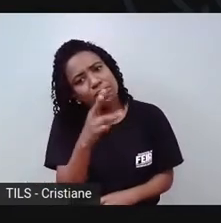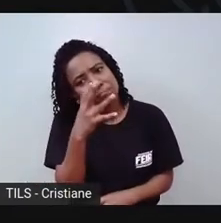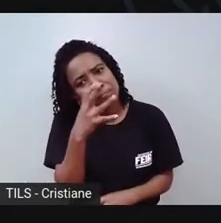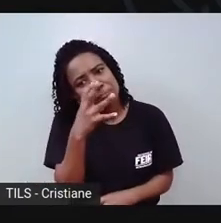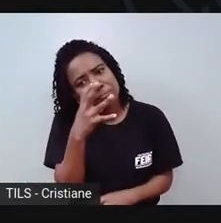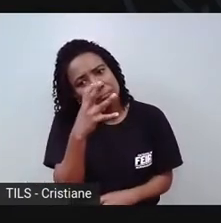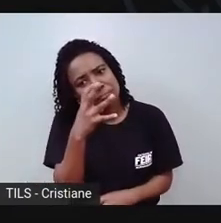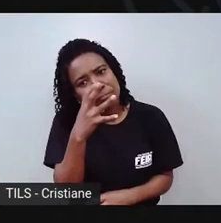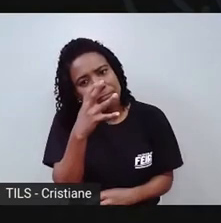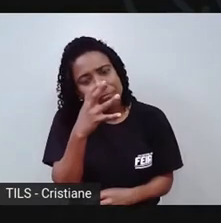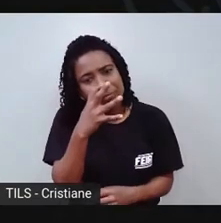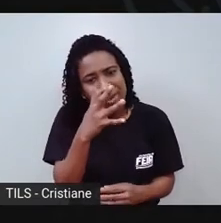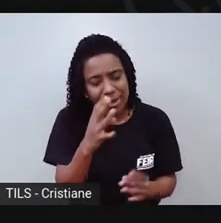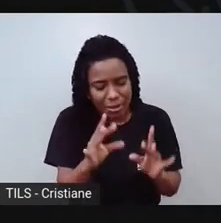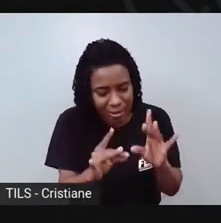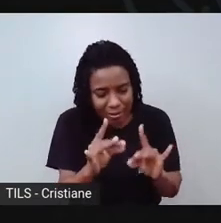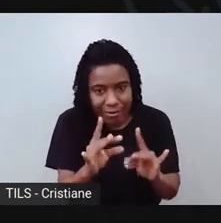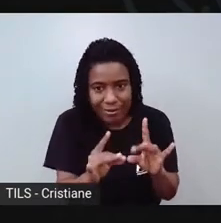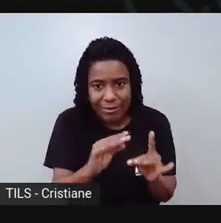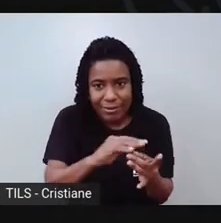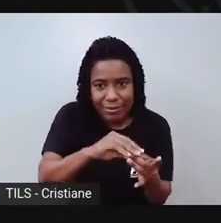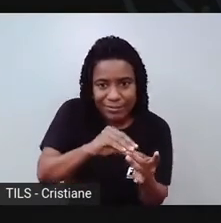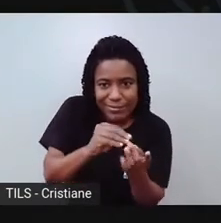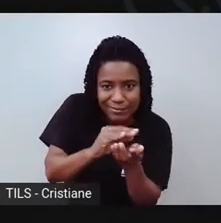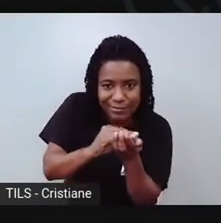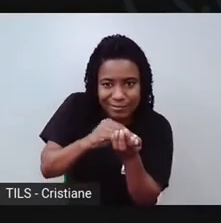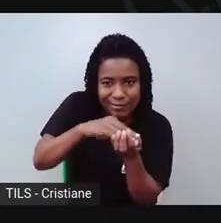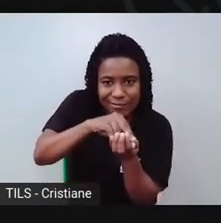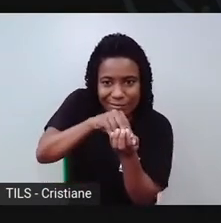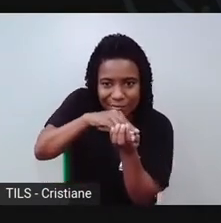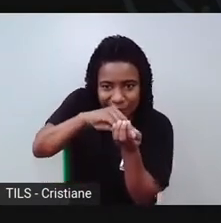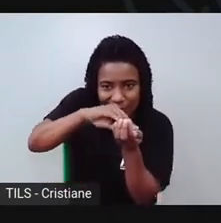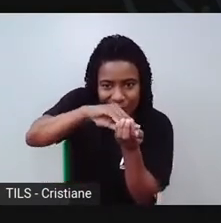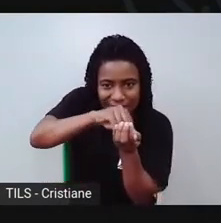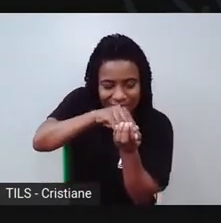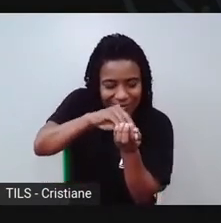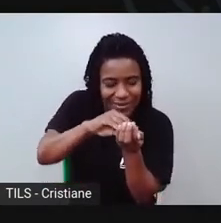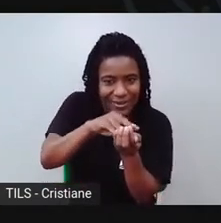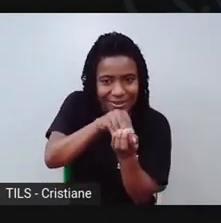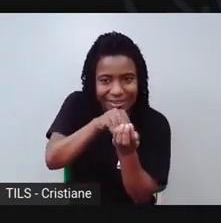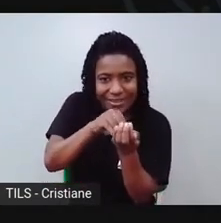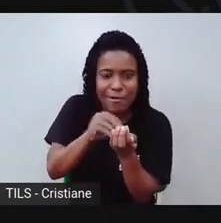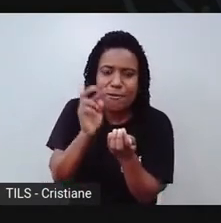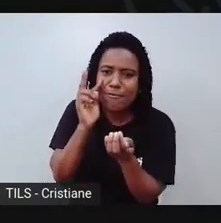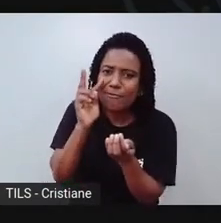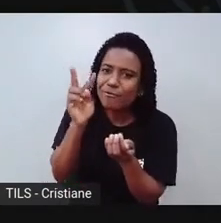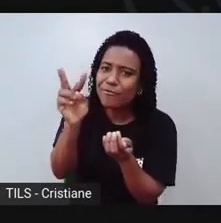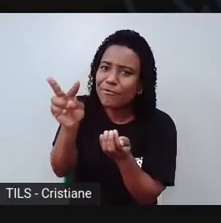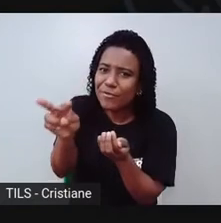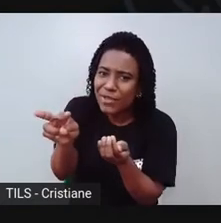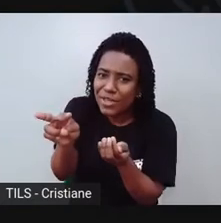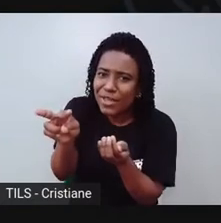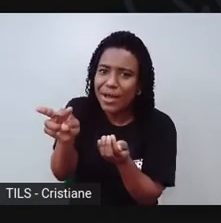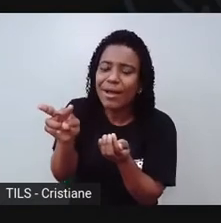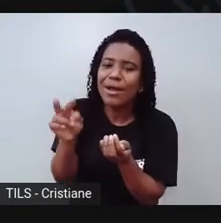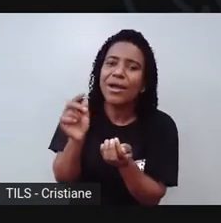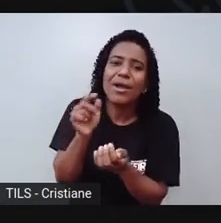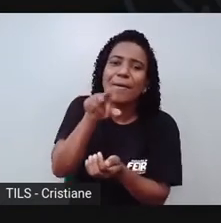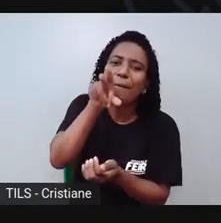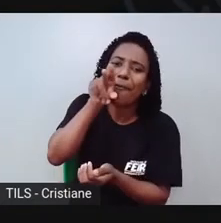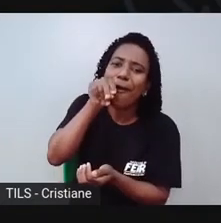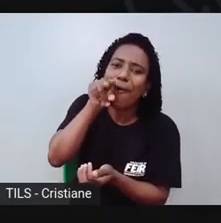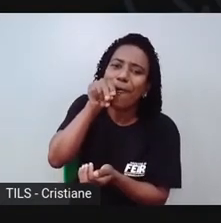pegava e fazia as coisinhas que ele visualizava na roça. Aí ele via o patinho, ele fazia o